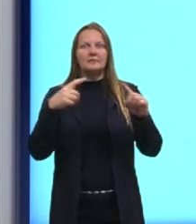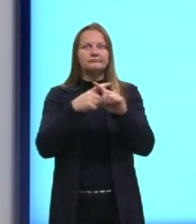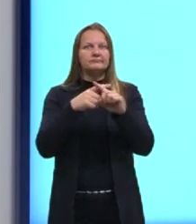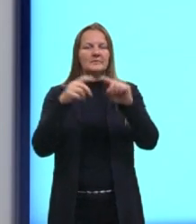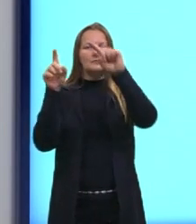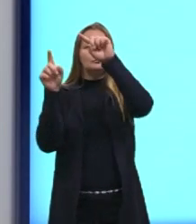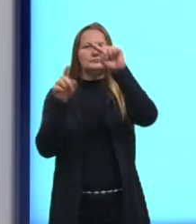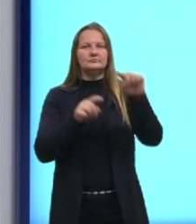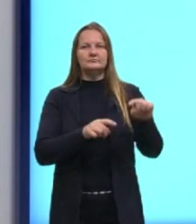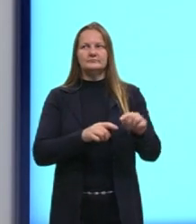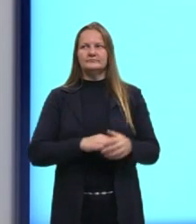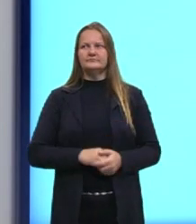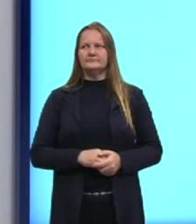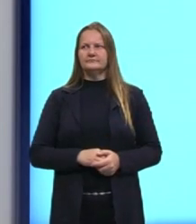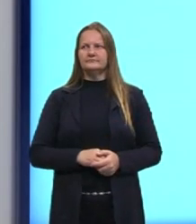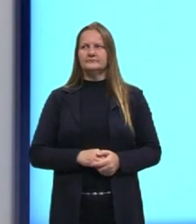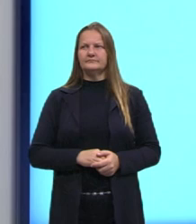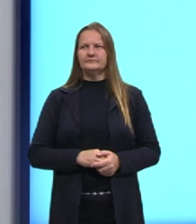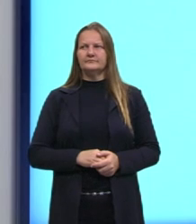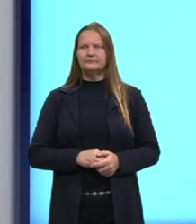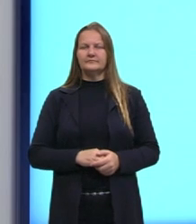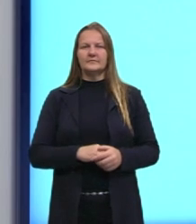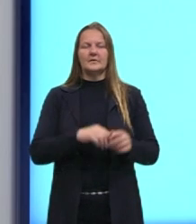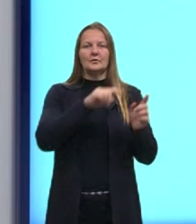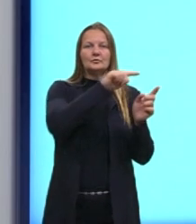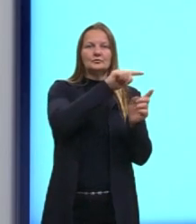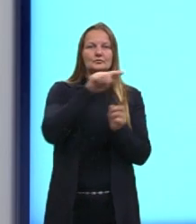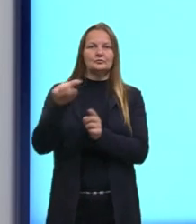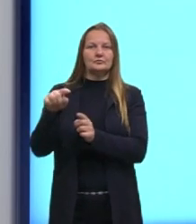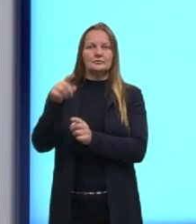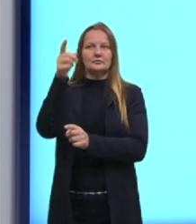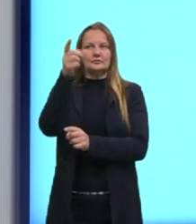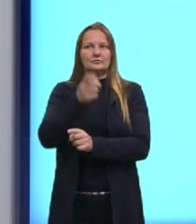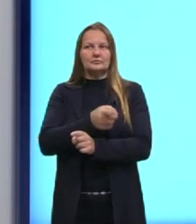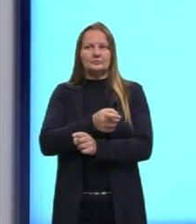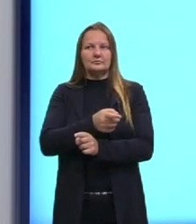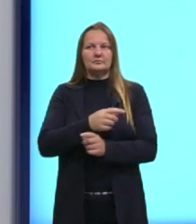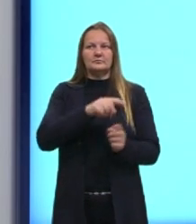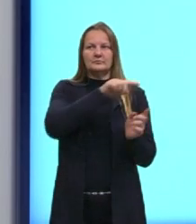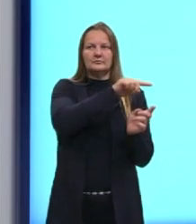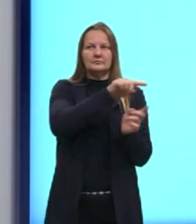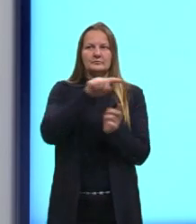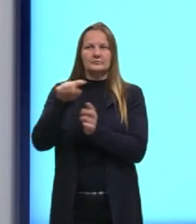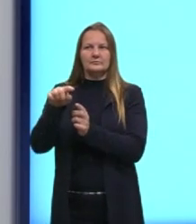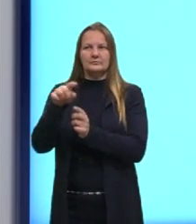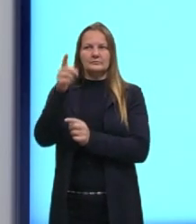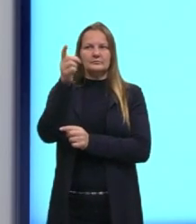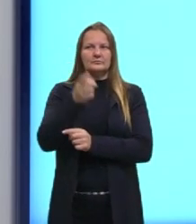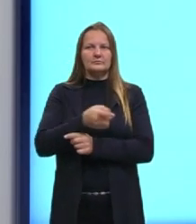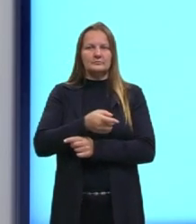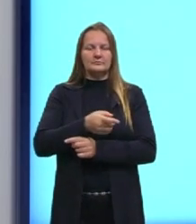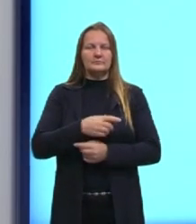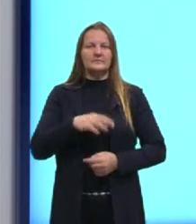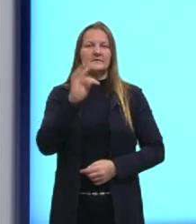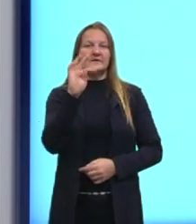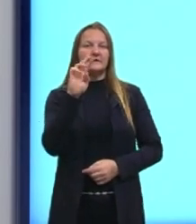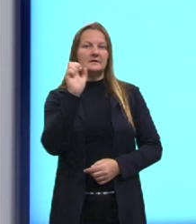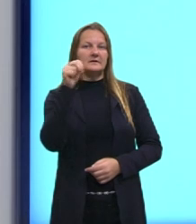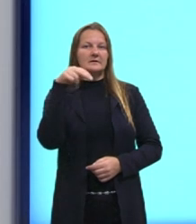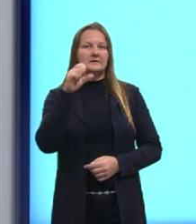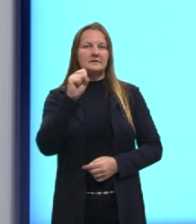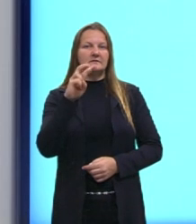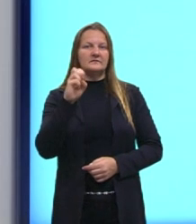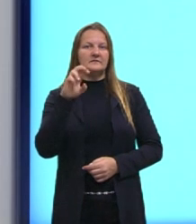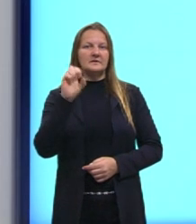As retas transversais, que então cortam ali dois feixes de retas paralelas, né? Cortam cada uma em um